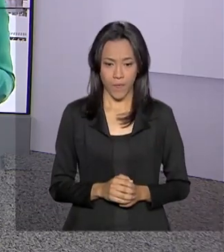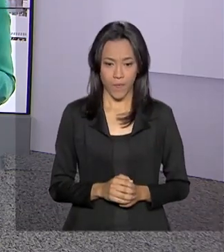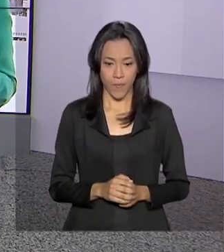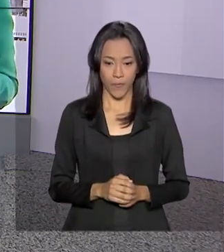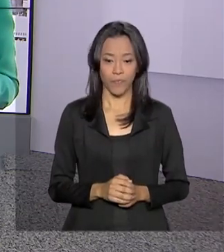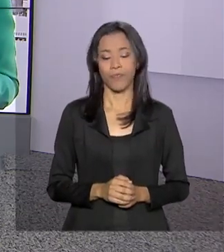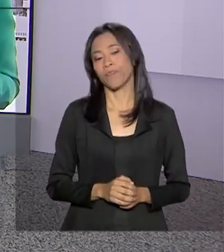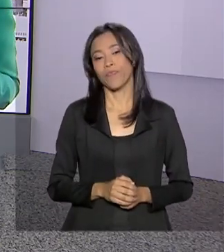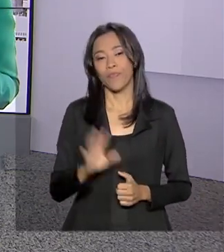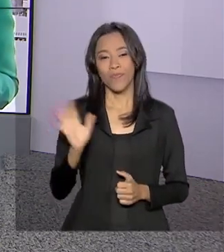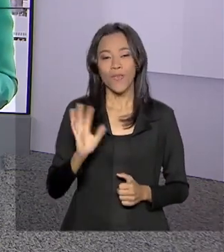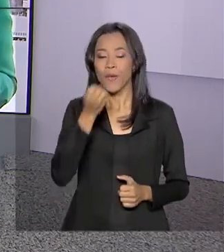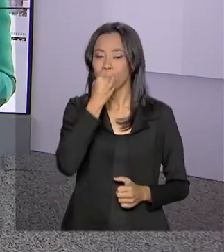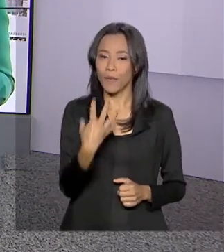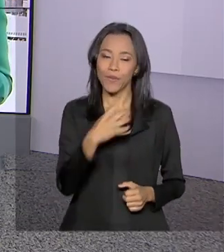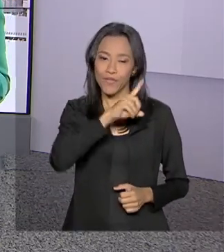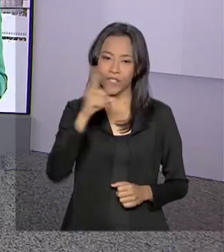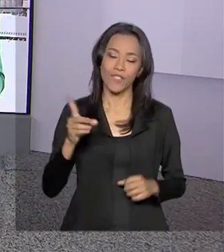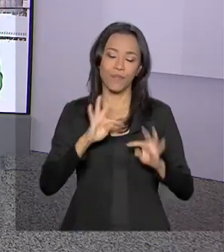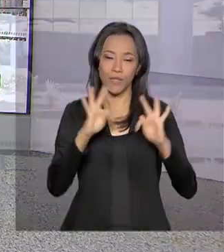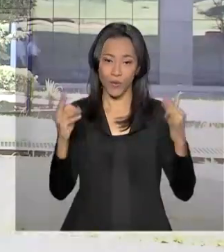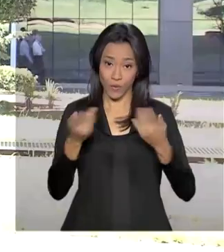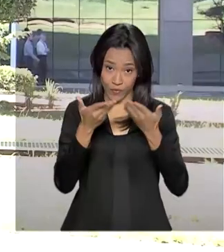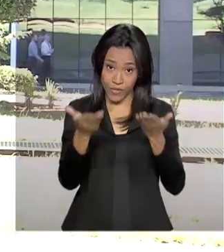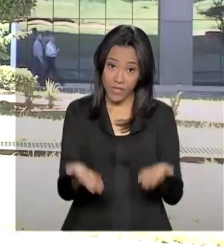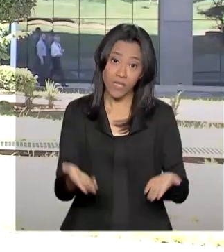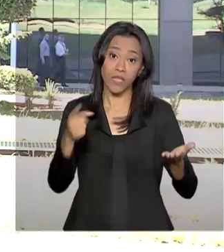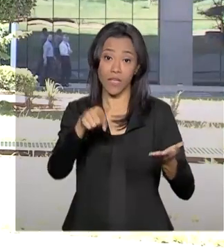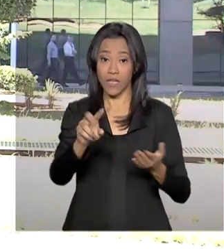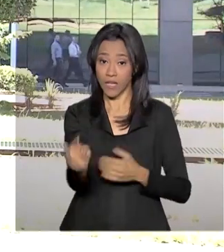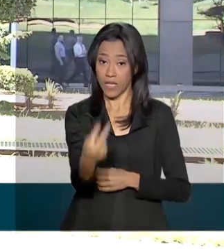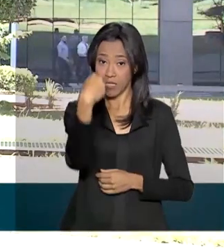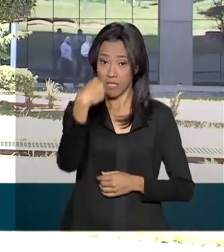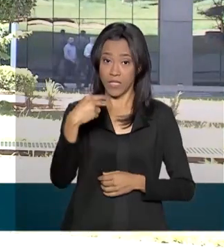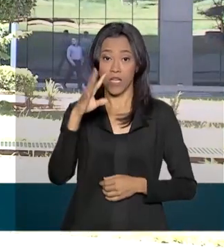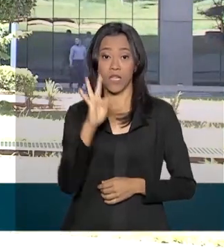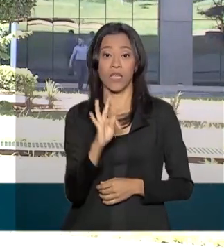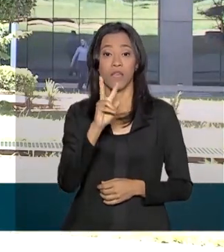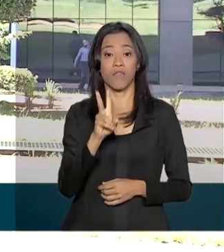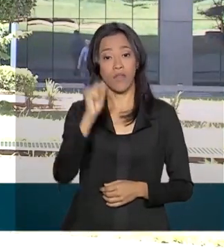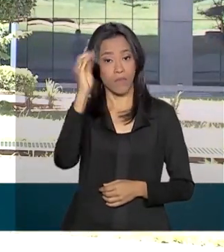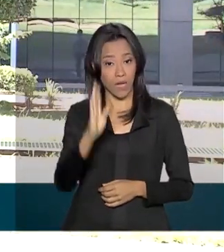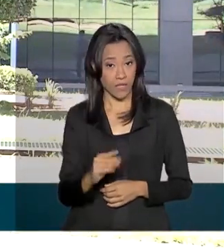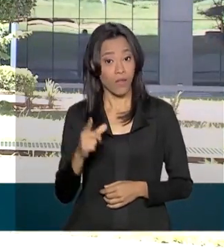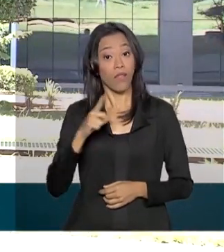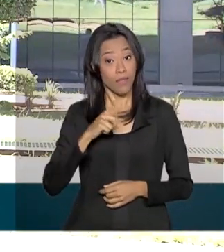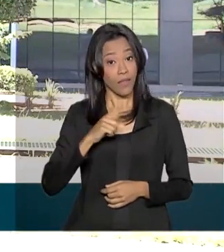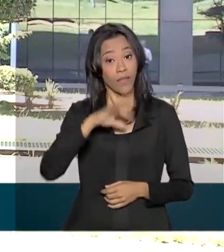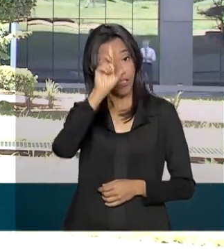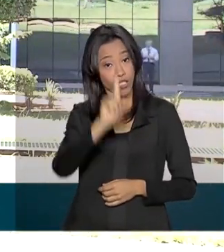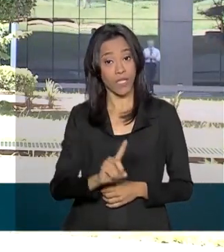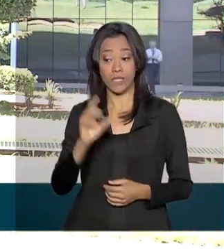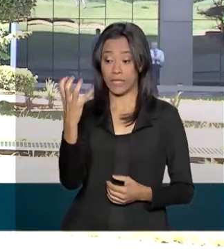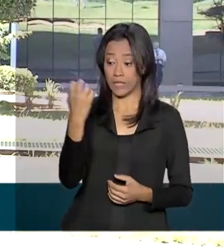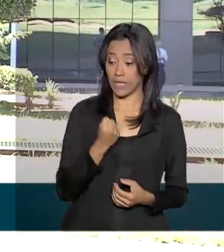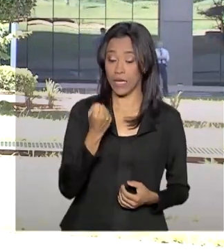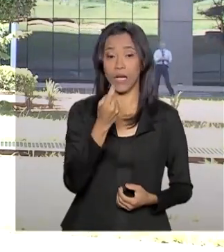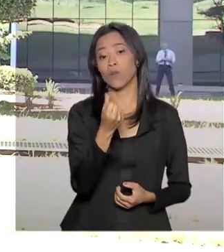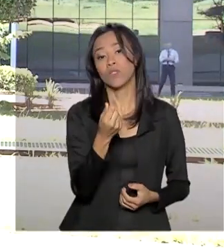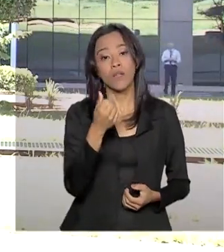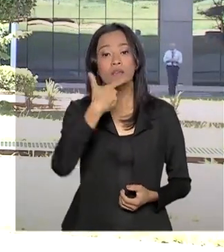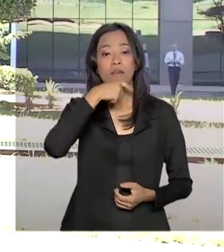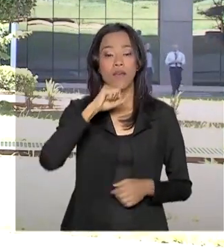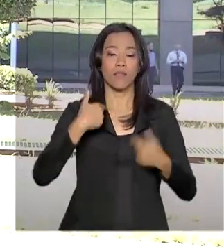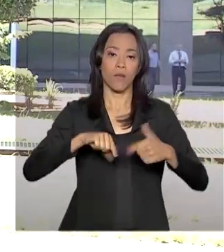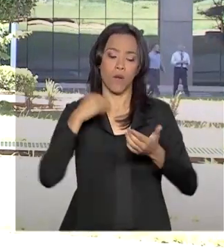Olá, Carla, bom dia para você. Bom dia para você que acompanha a TV Brasil. Pois é, tem direito a sacar o abono salarial. Quem trabalhou com